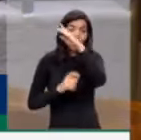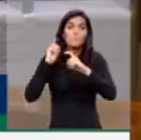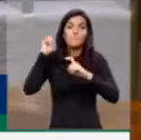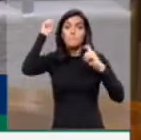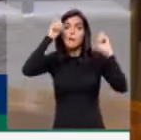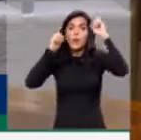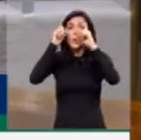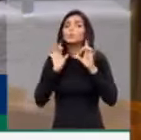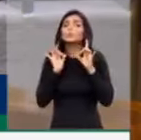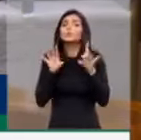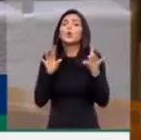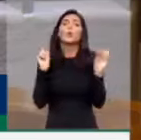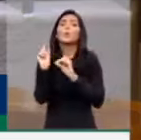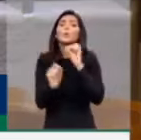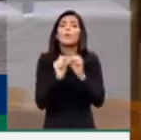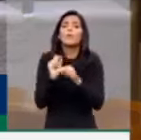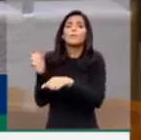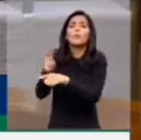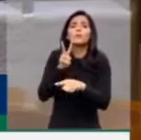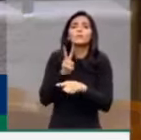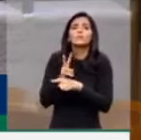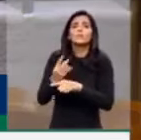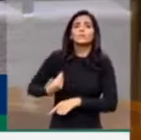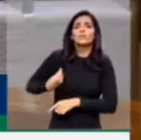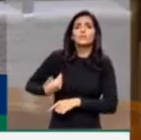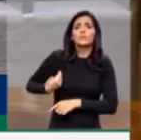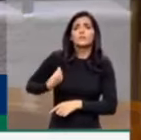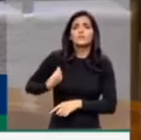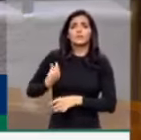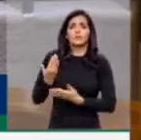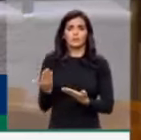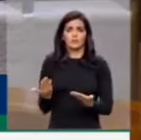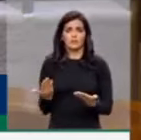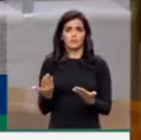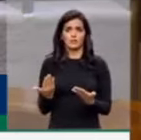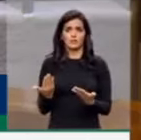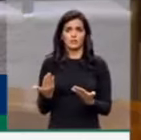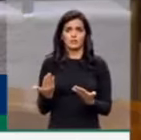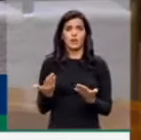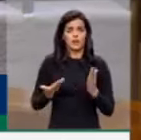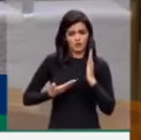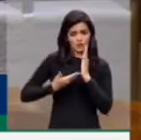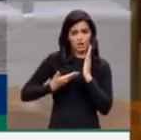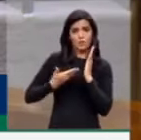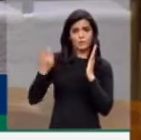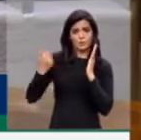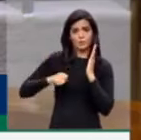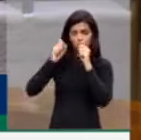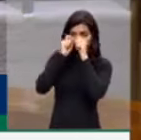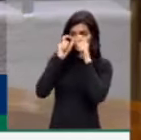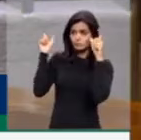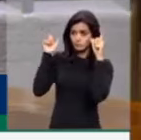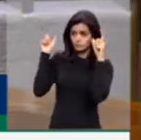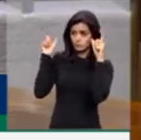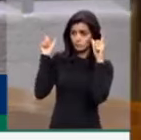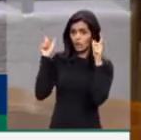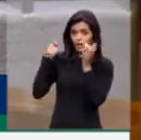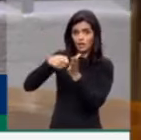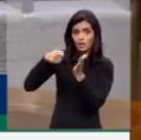vida dos filhos dele, criminosos e aloprados. Que a Câmara acorde para o seu dever, para a sua